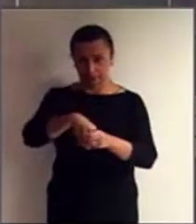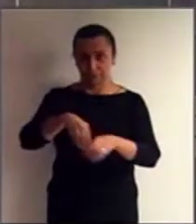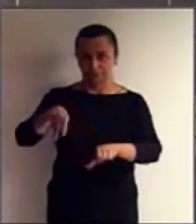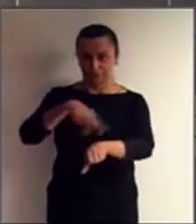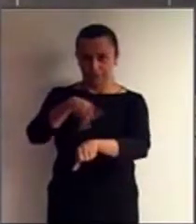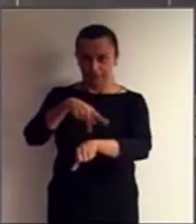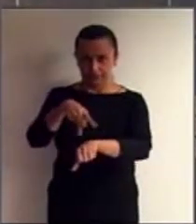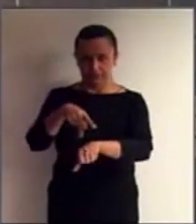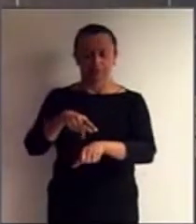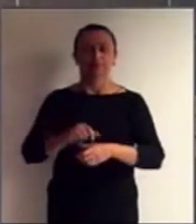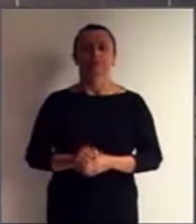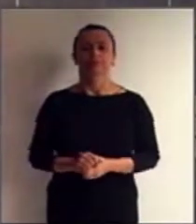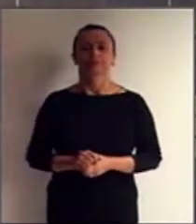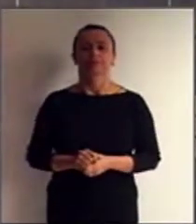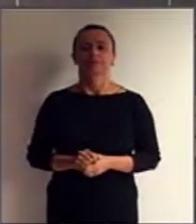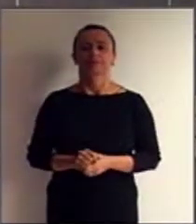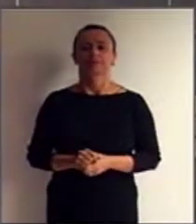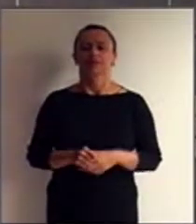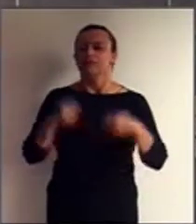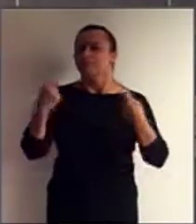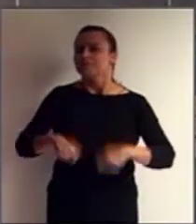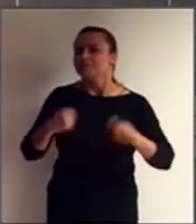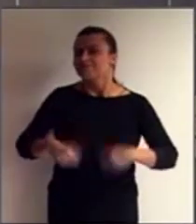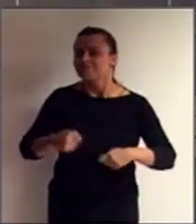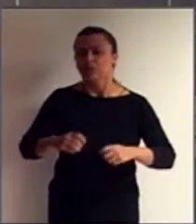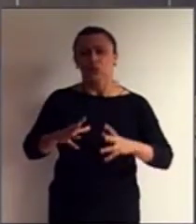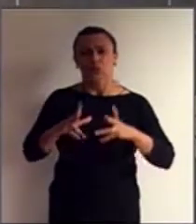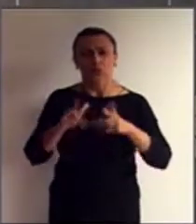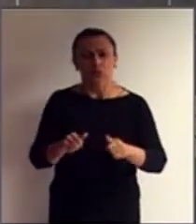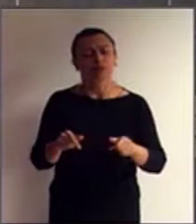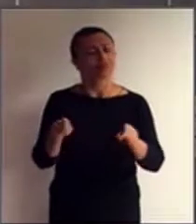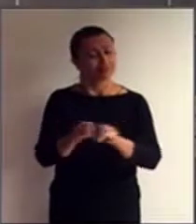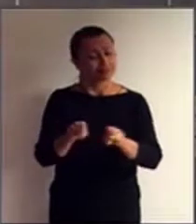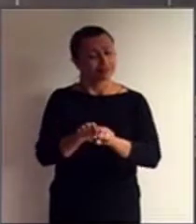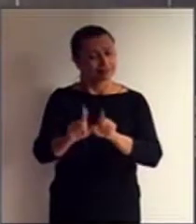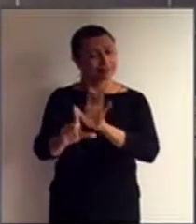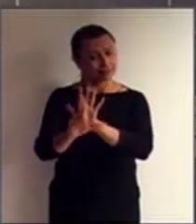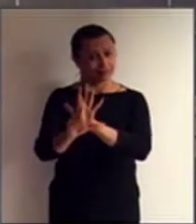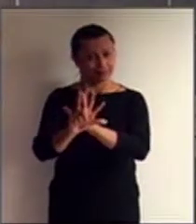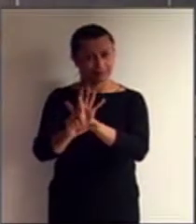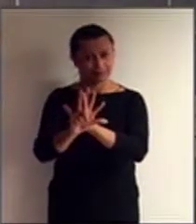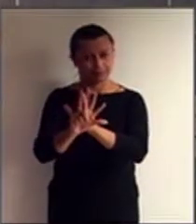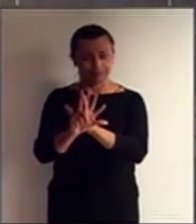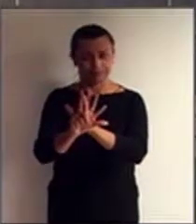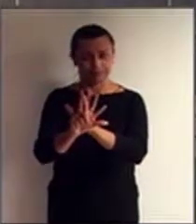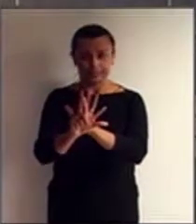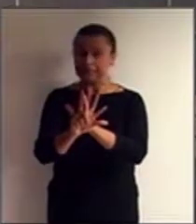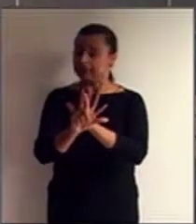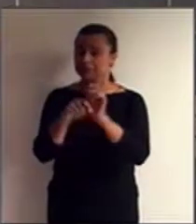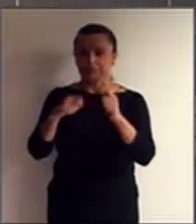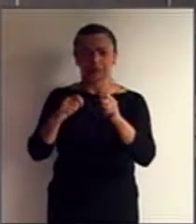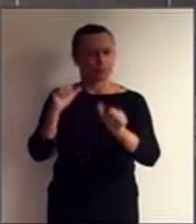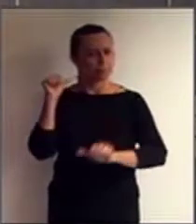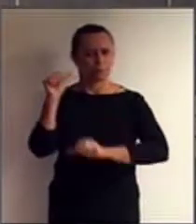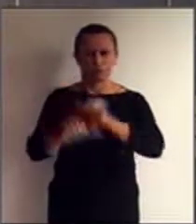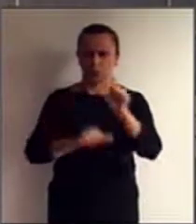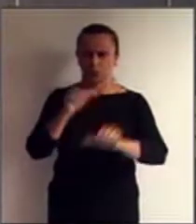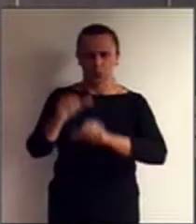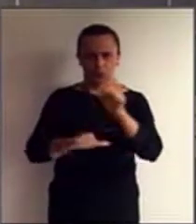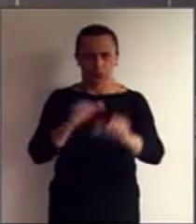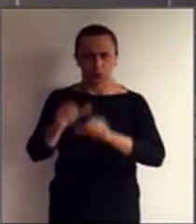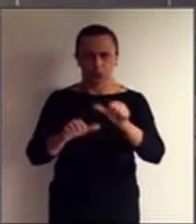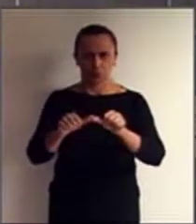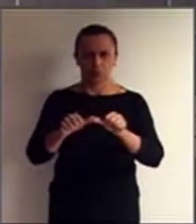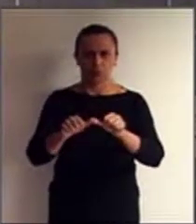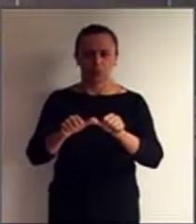necessárias, inclusive legislativas, para modificar ou